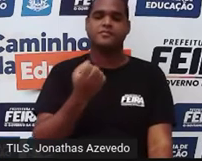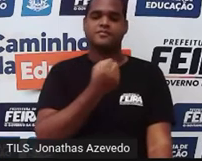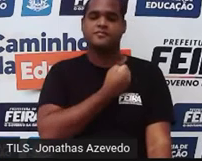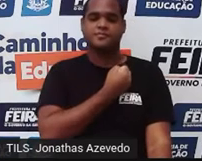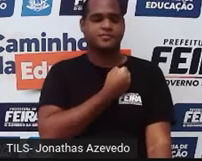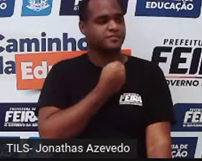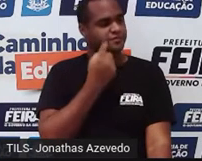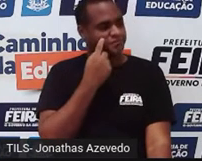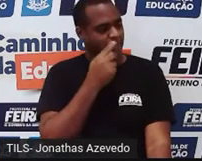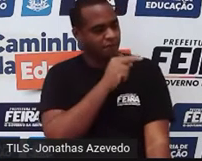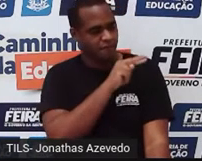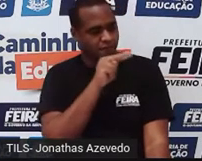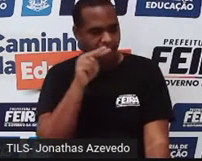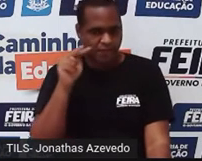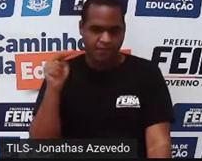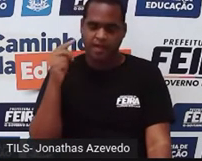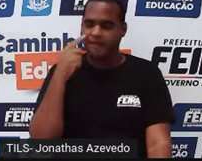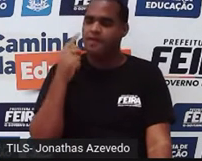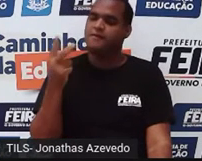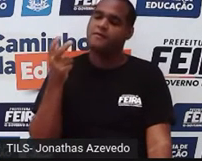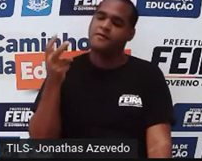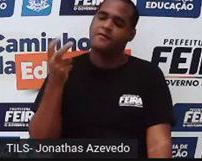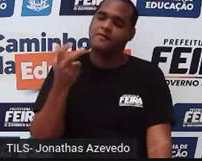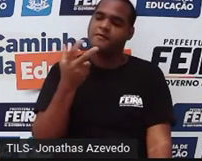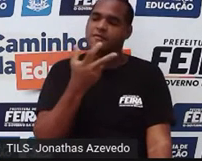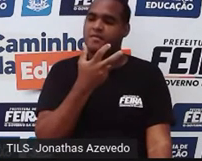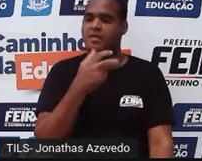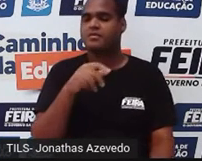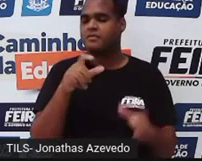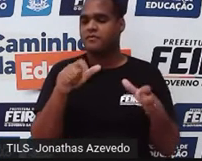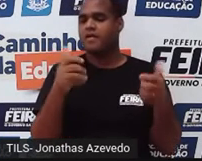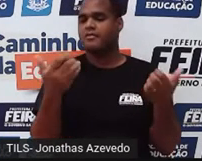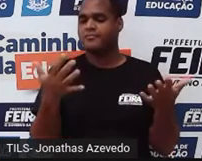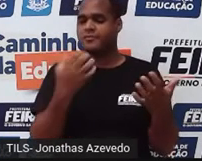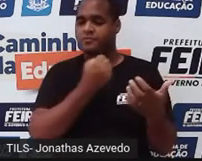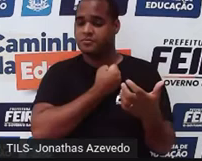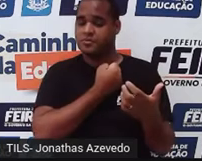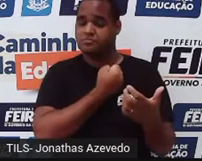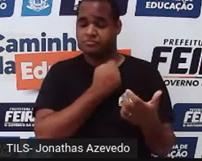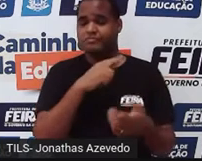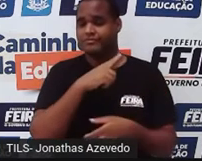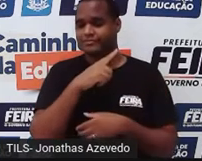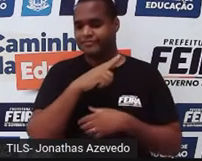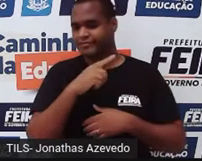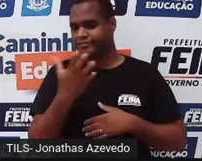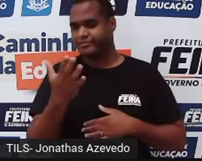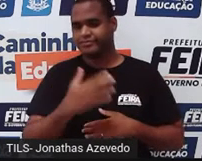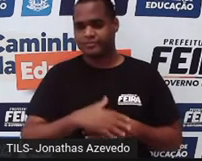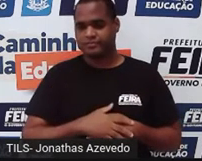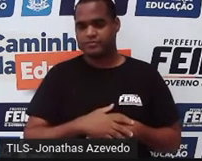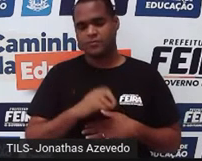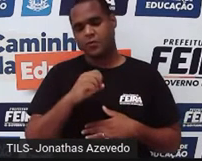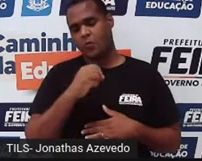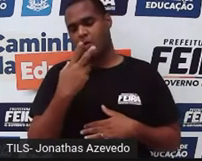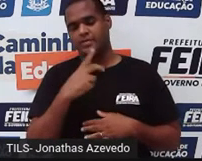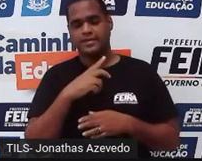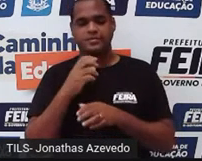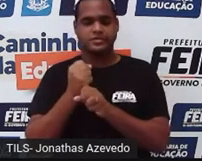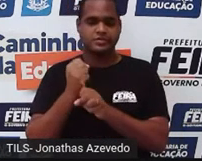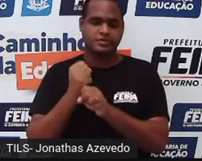quanto você olhar aí, aonde você estiver, tem número por trás. ou quantidade,